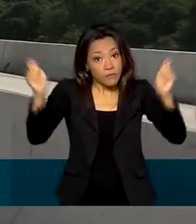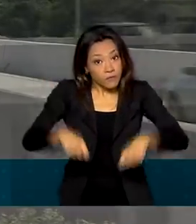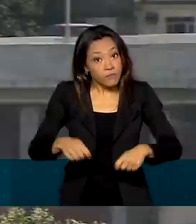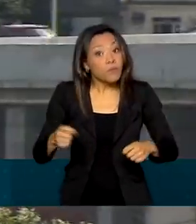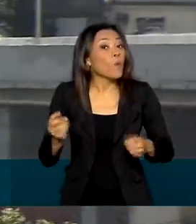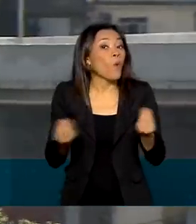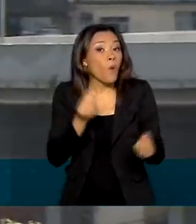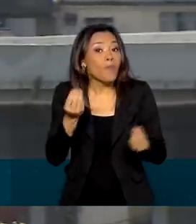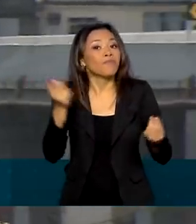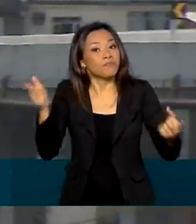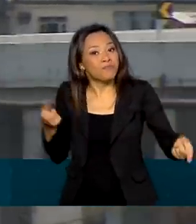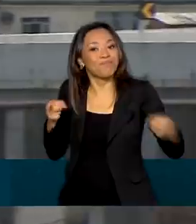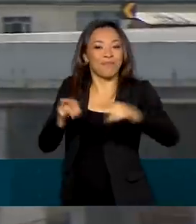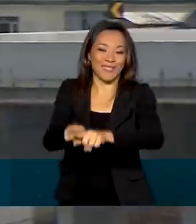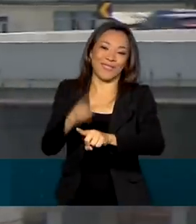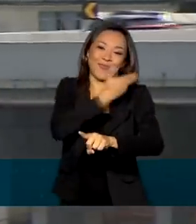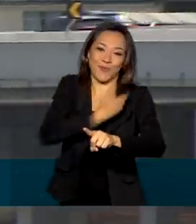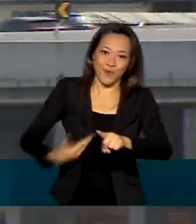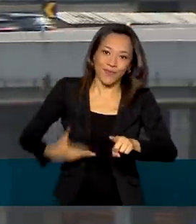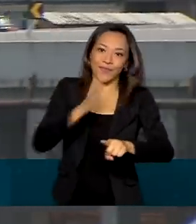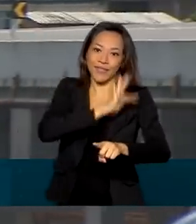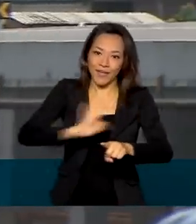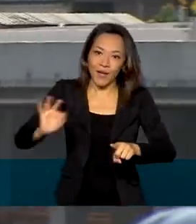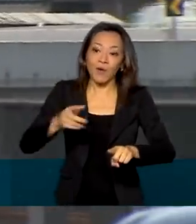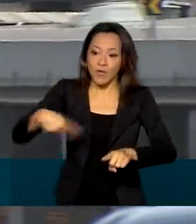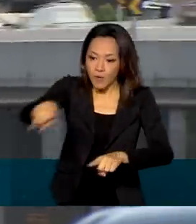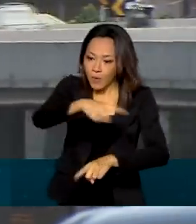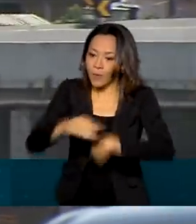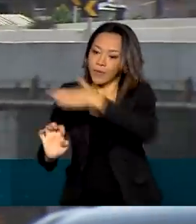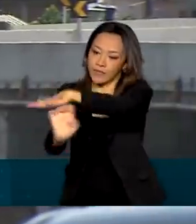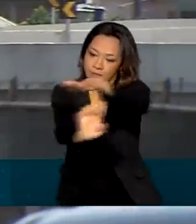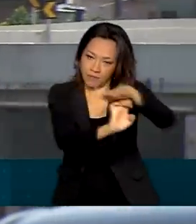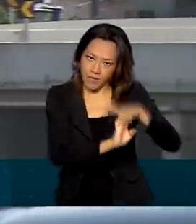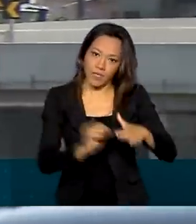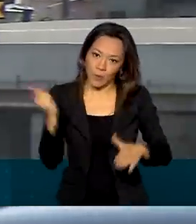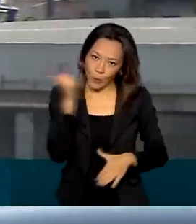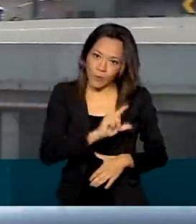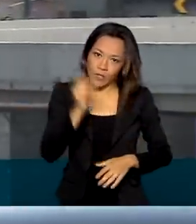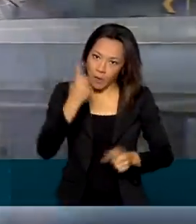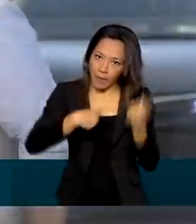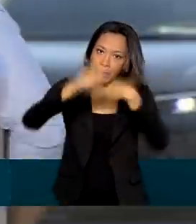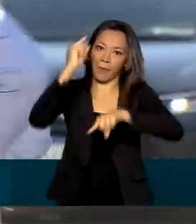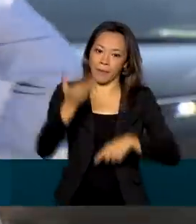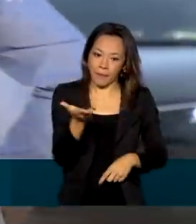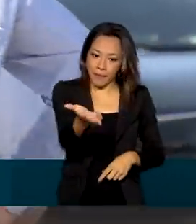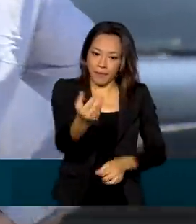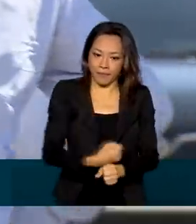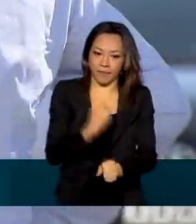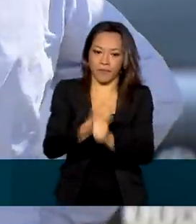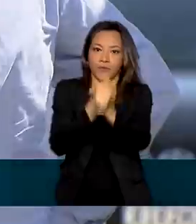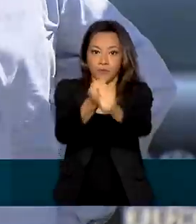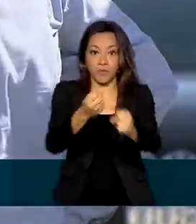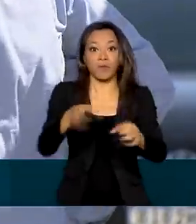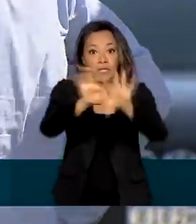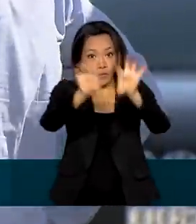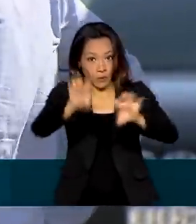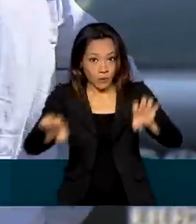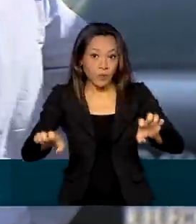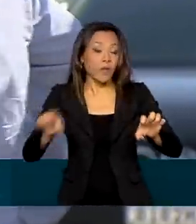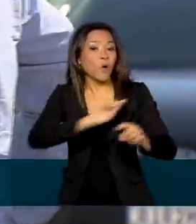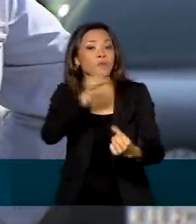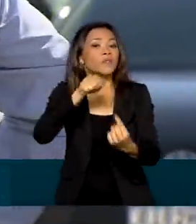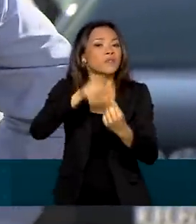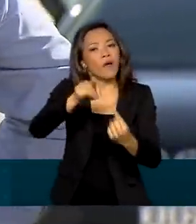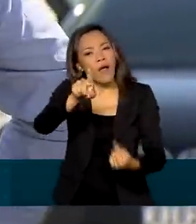devido à parceria do governo federal com a iniciativa privada. Para ampliar os investimentos em infraestrutura, a ideia